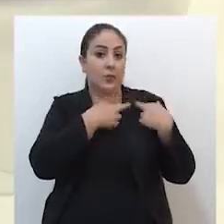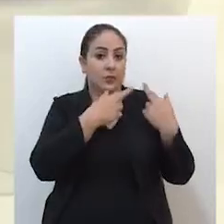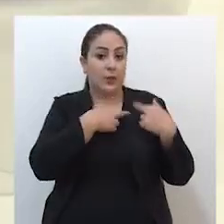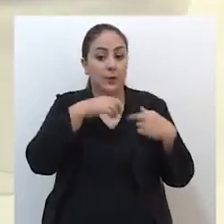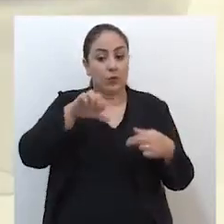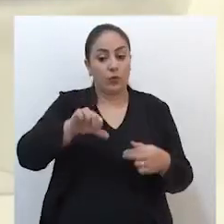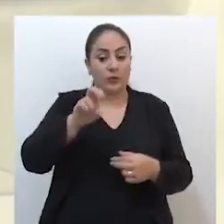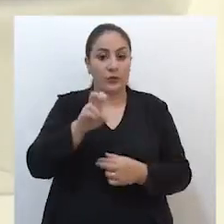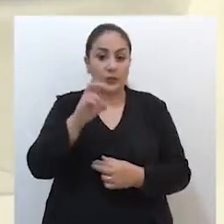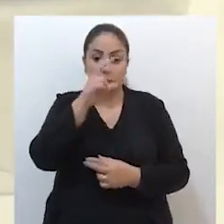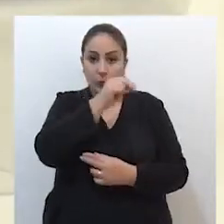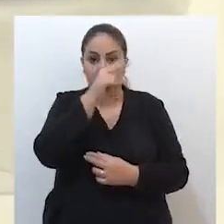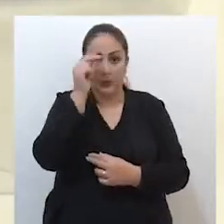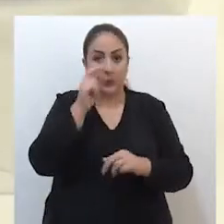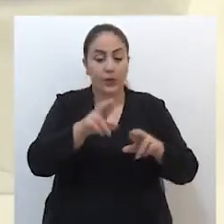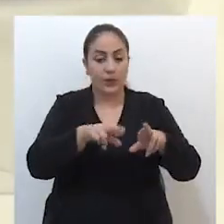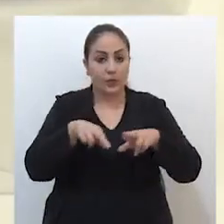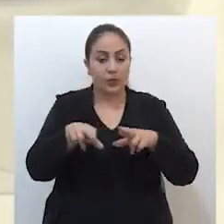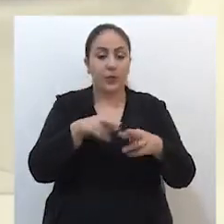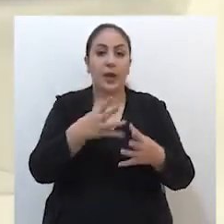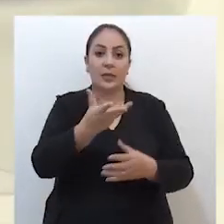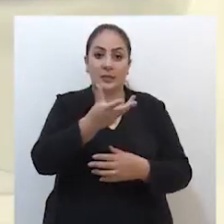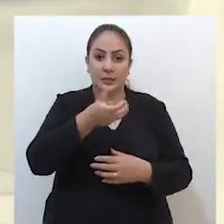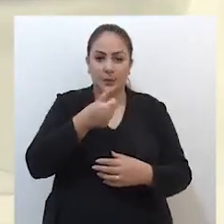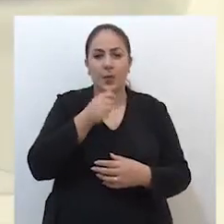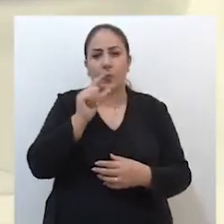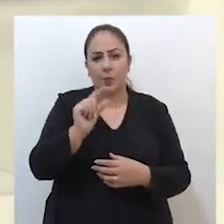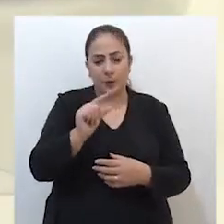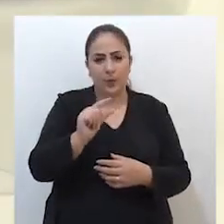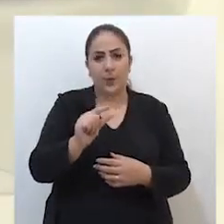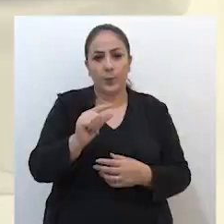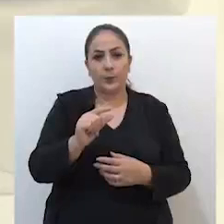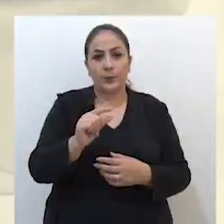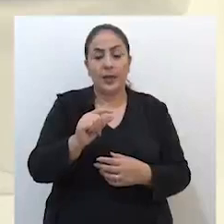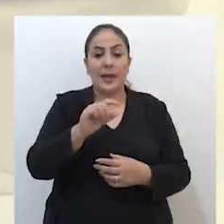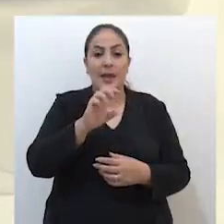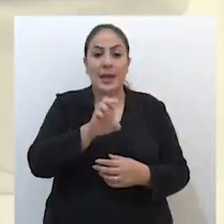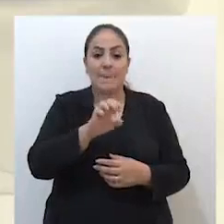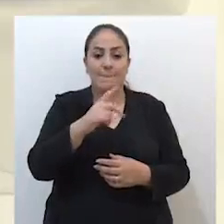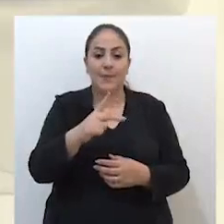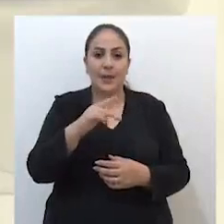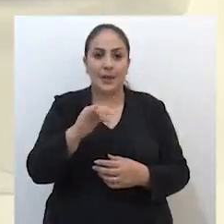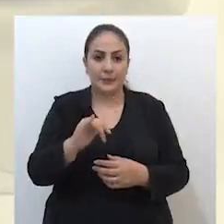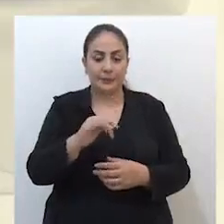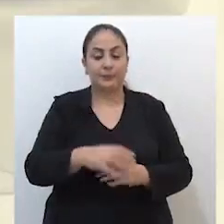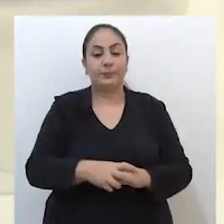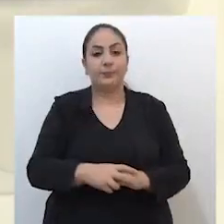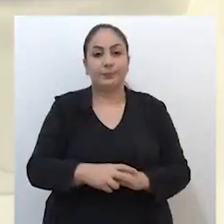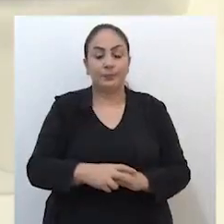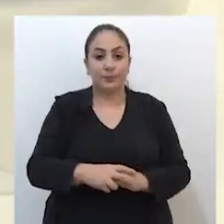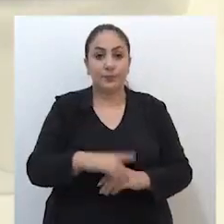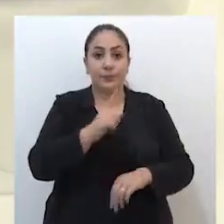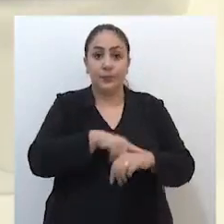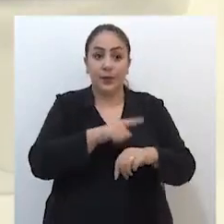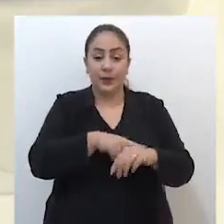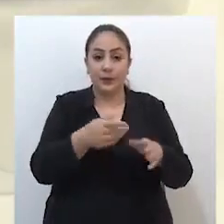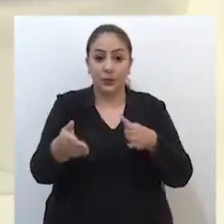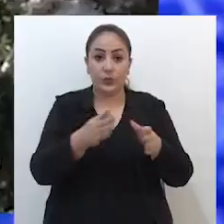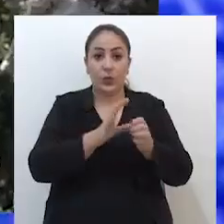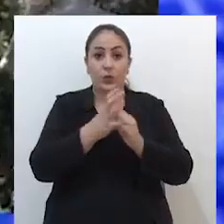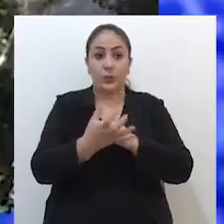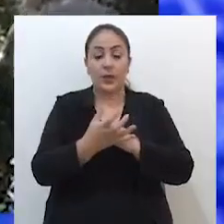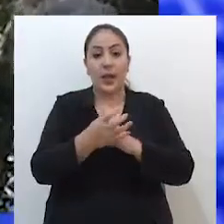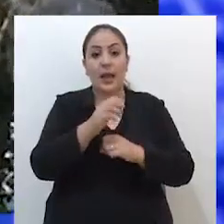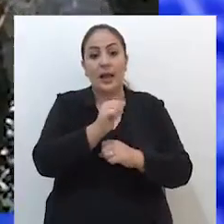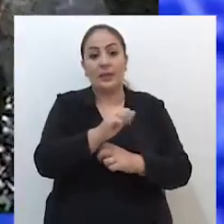95 municípios da região, recebeu um pequeno lote dos EPIs. Em tempo de pandemia, a